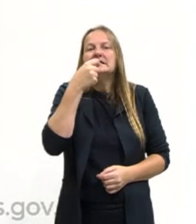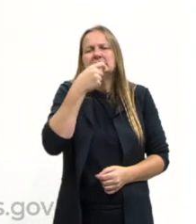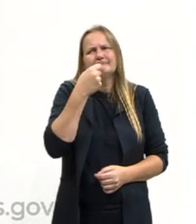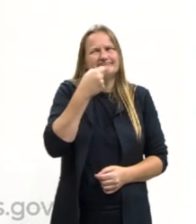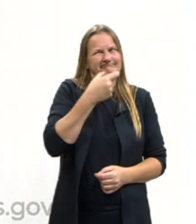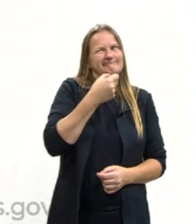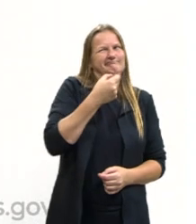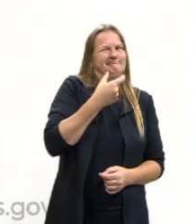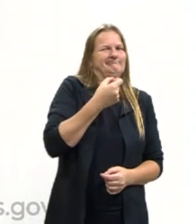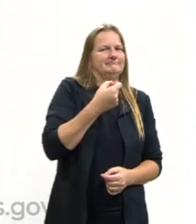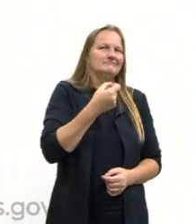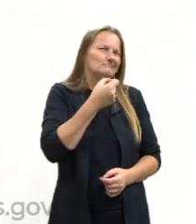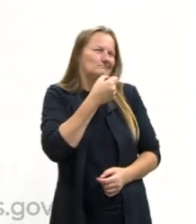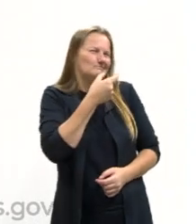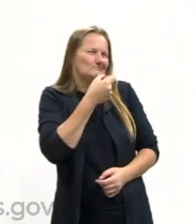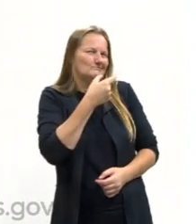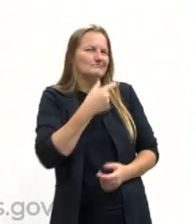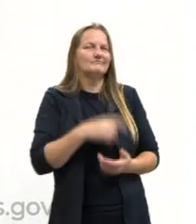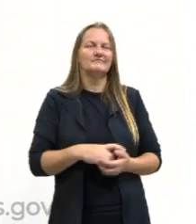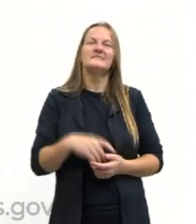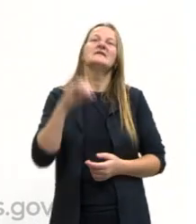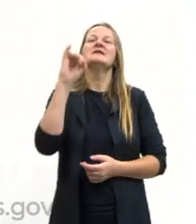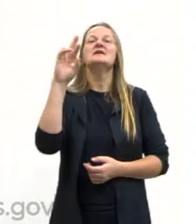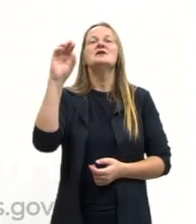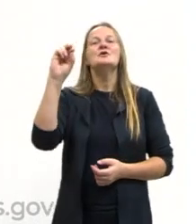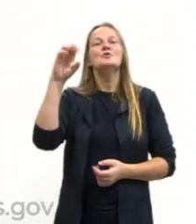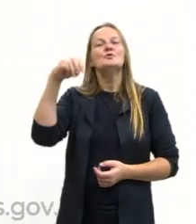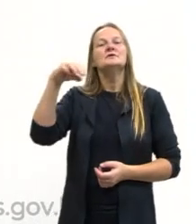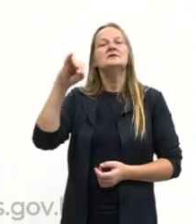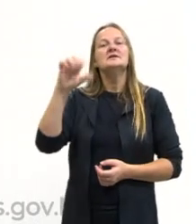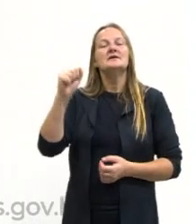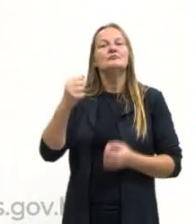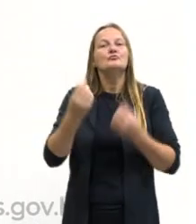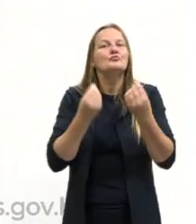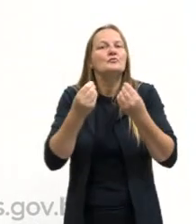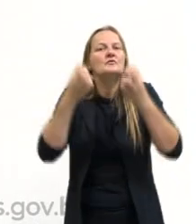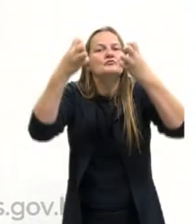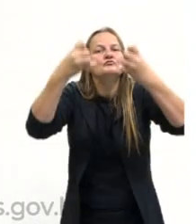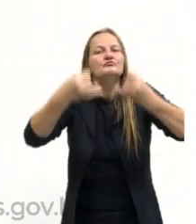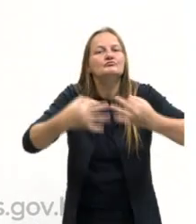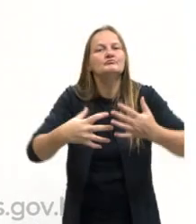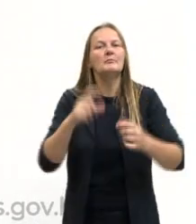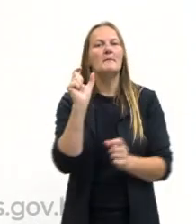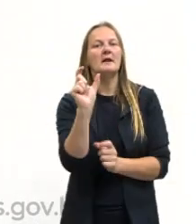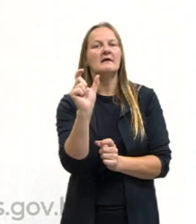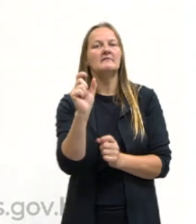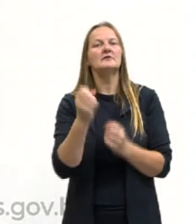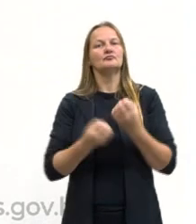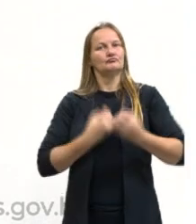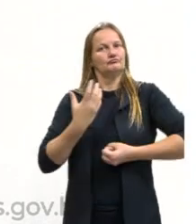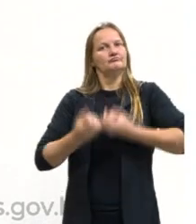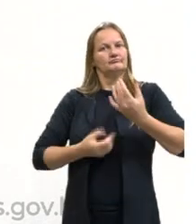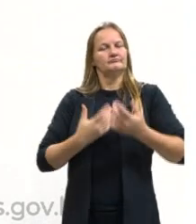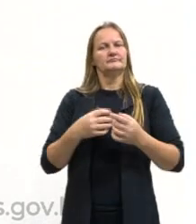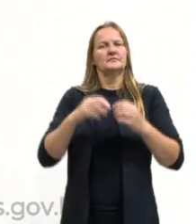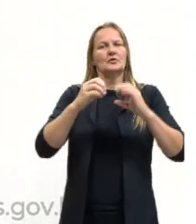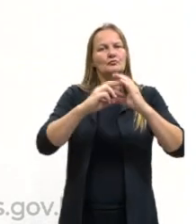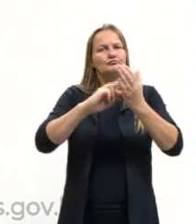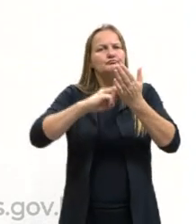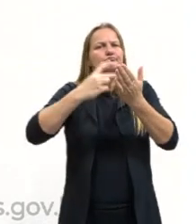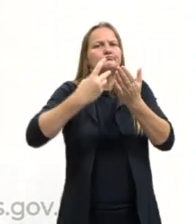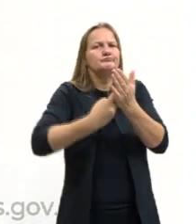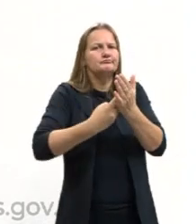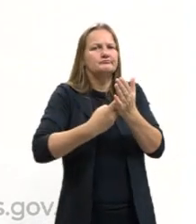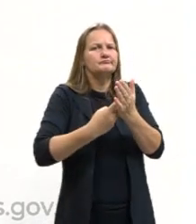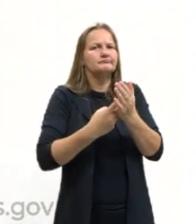A ironia consiste em utilizar uma palavra ou expressão atribuindo-lhe diferente sentido